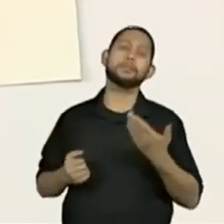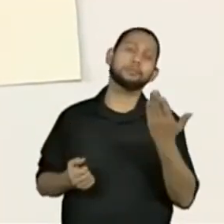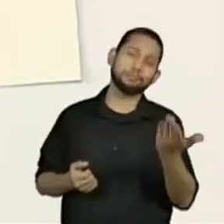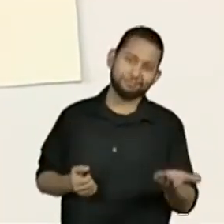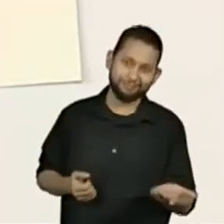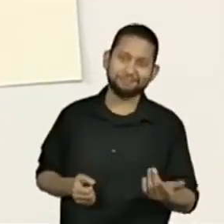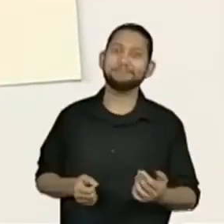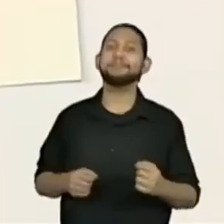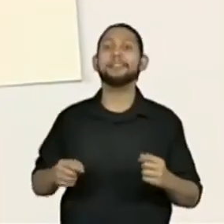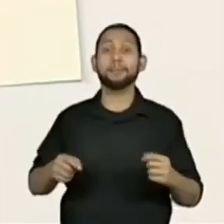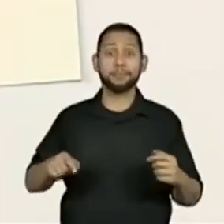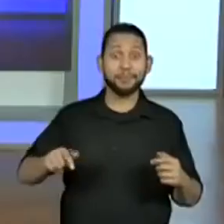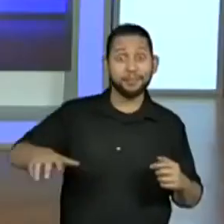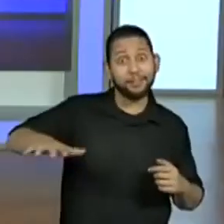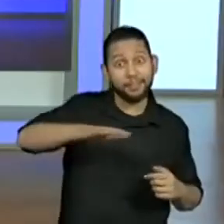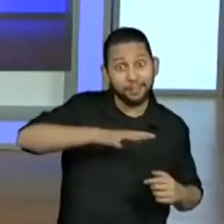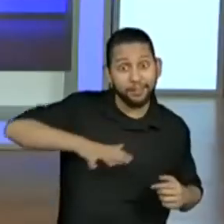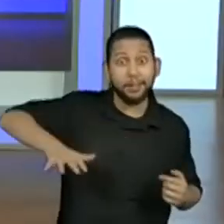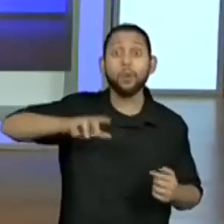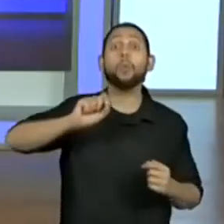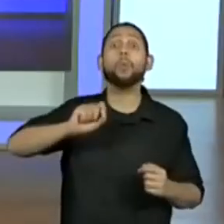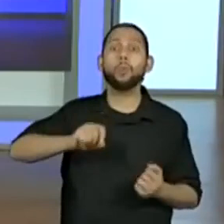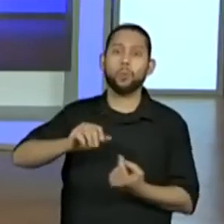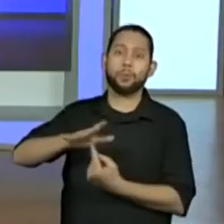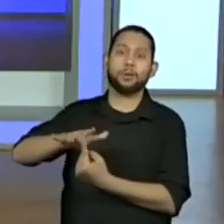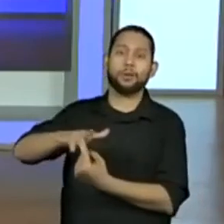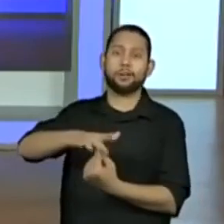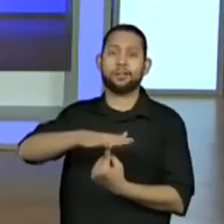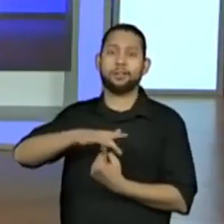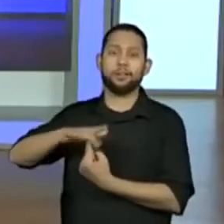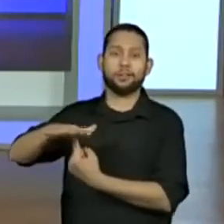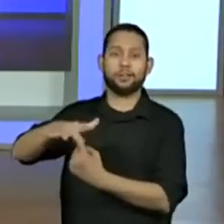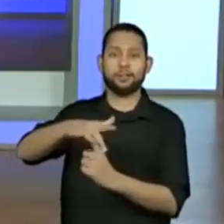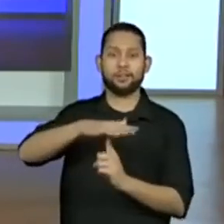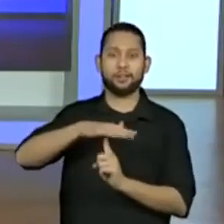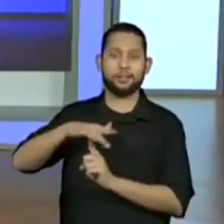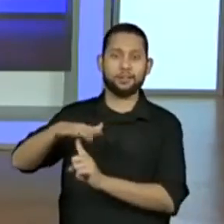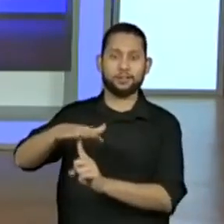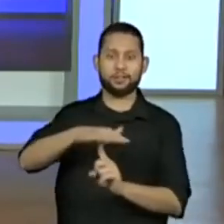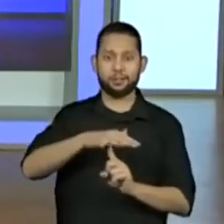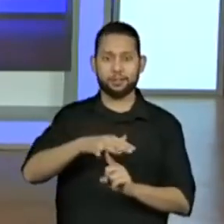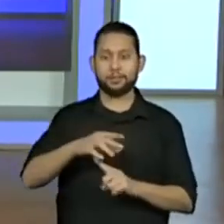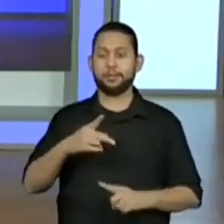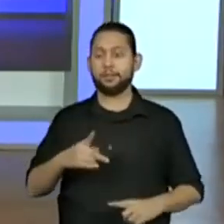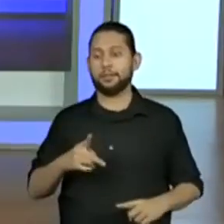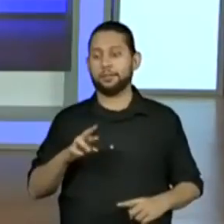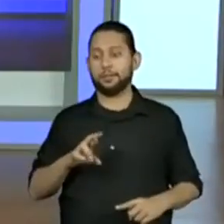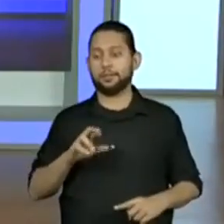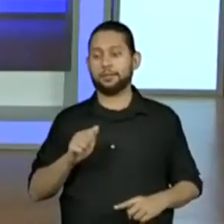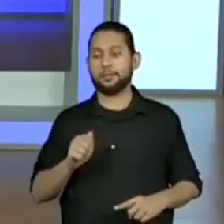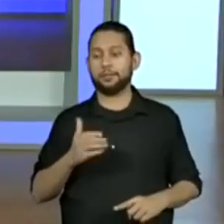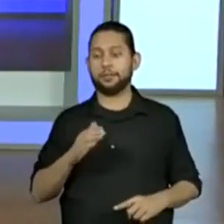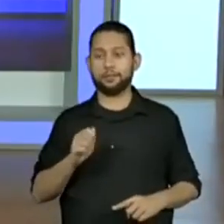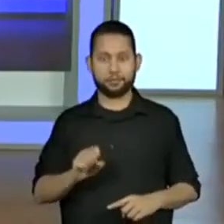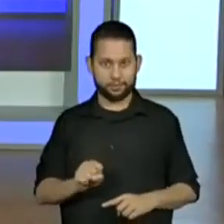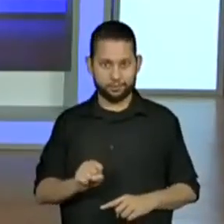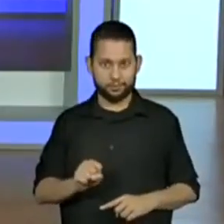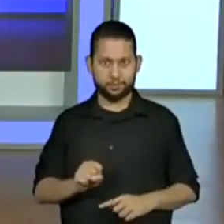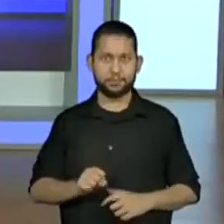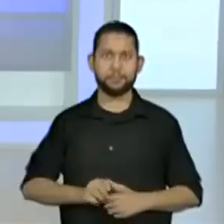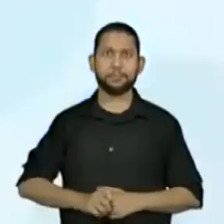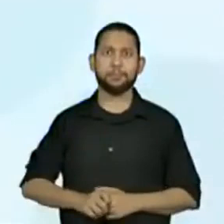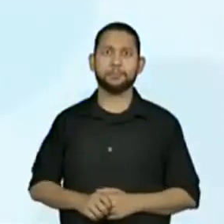Olha a professora Silvana colocando aí, professora Silvia. Isso, obrigada professora. Então vamos completar. As praças.